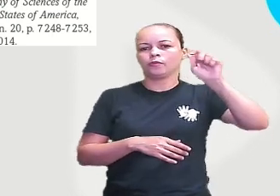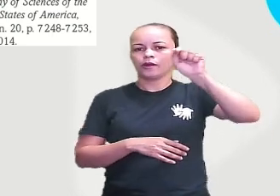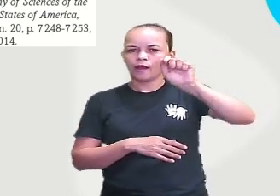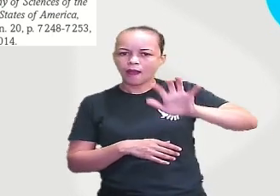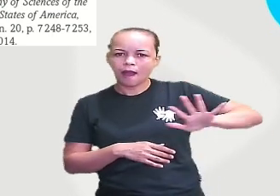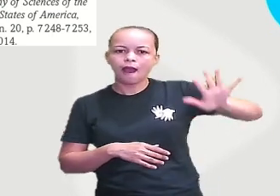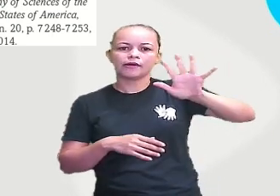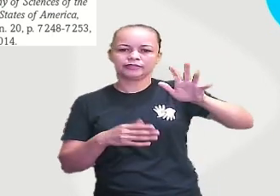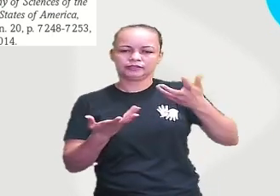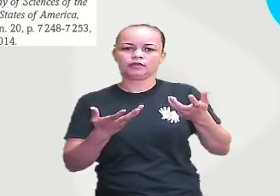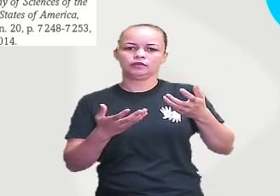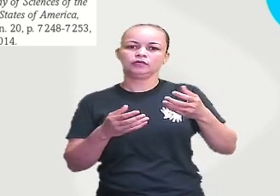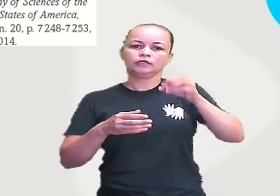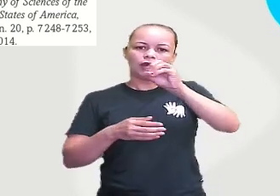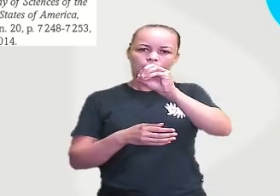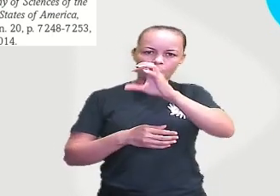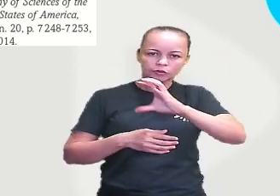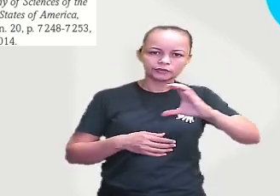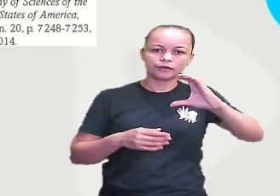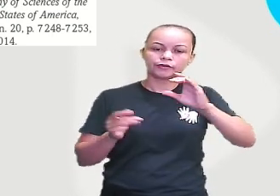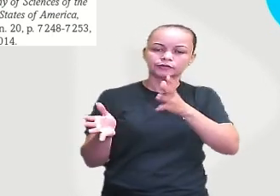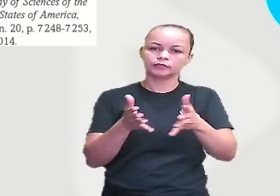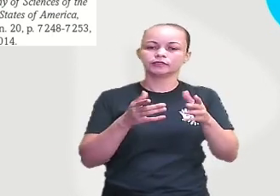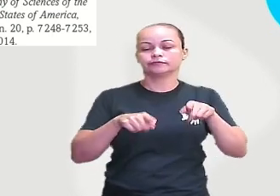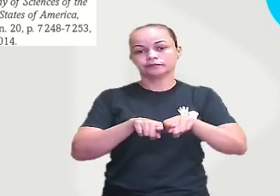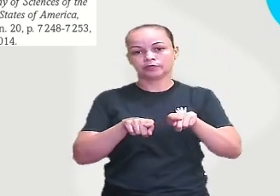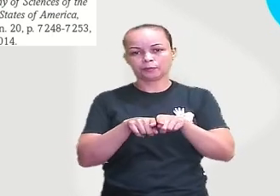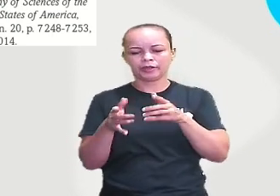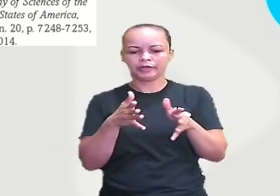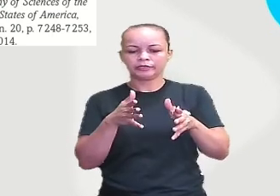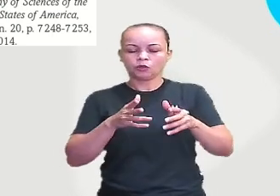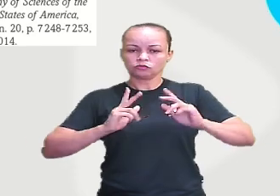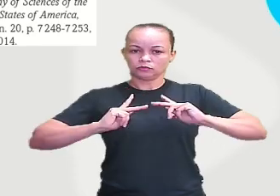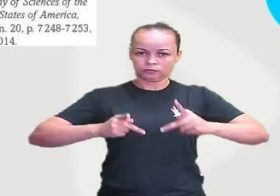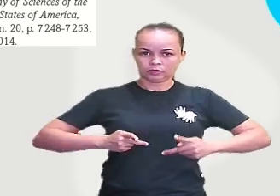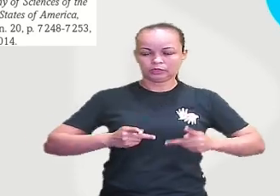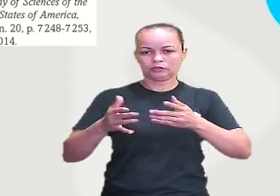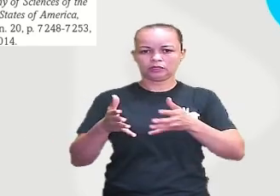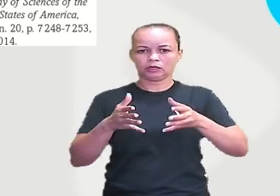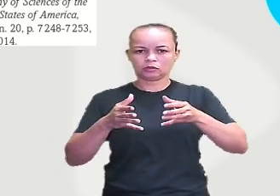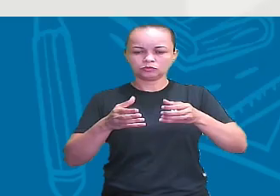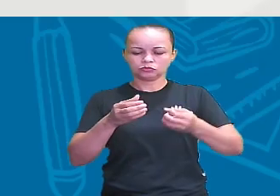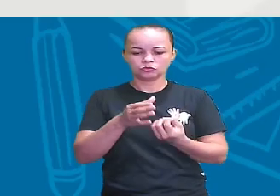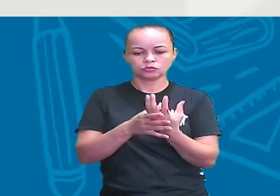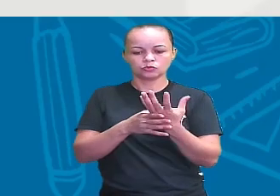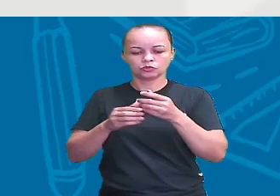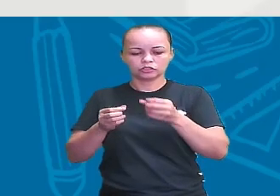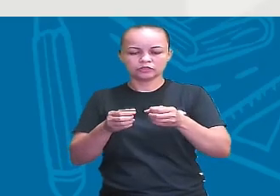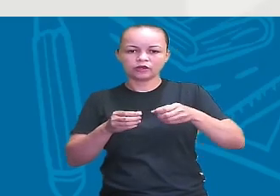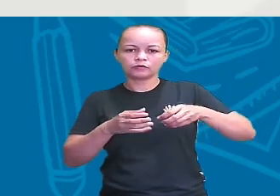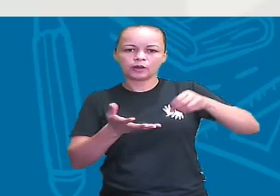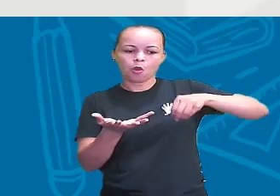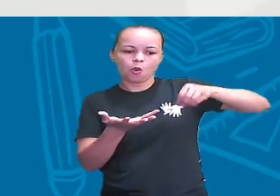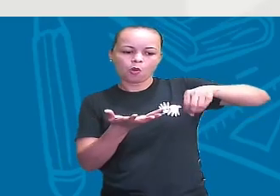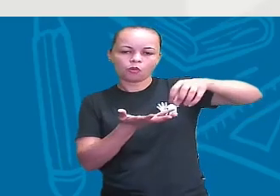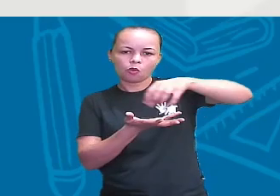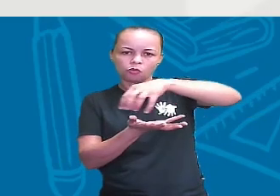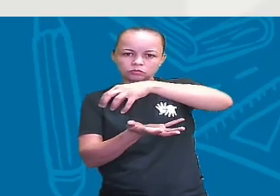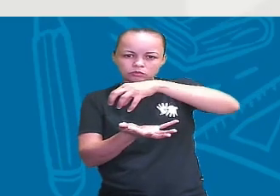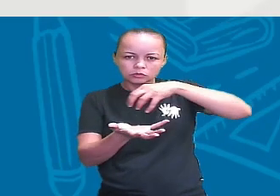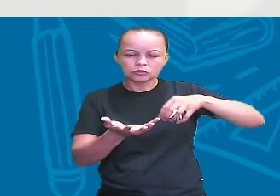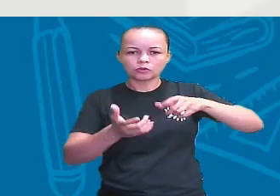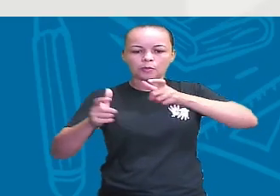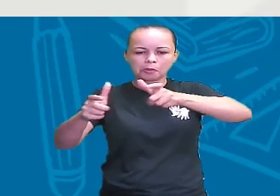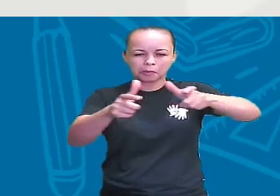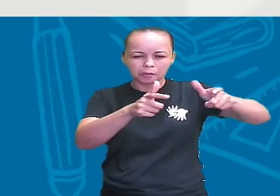tá bem? Então, como é que esse ser humano, ele surge na África e ele sai desse continente e vai para os outros lugares. Então, por isso que é a